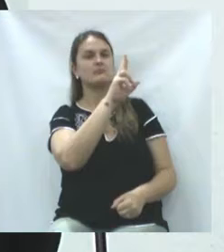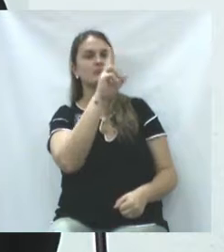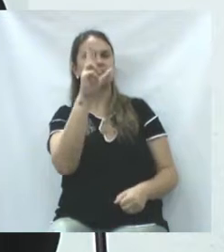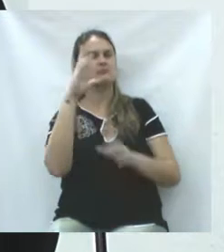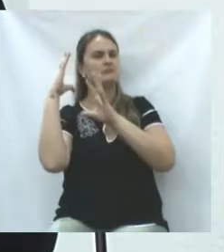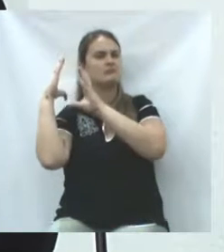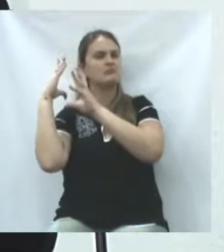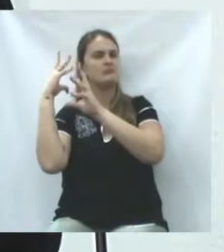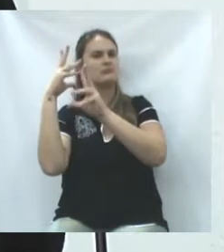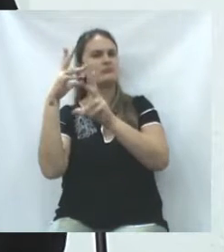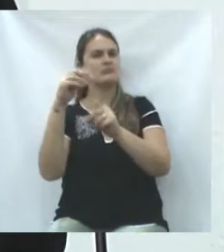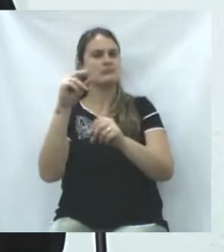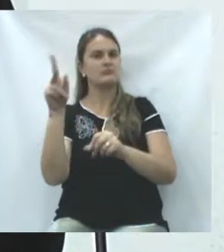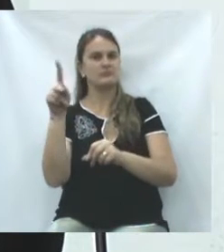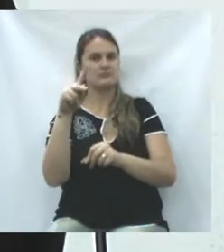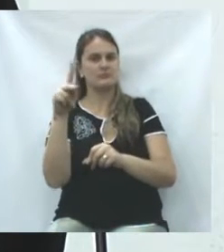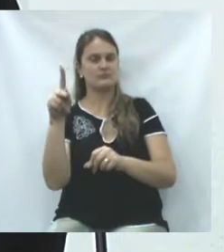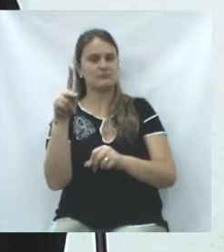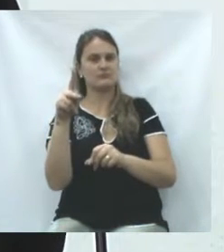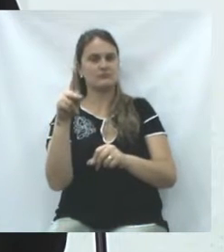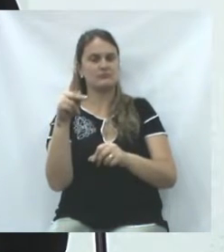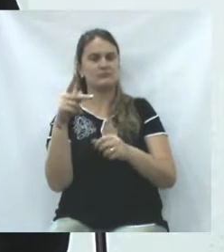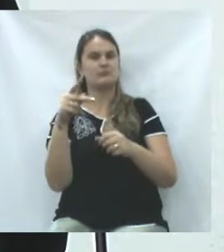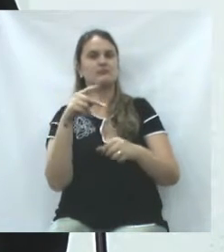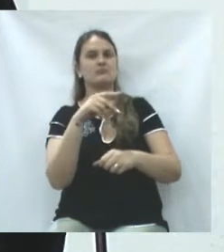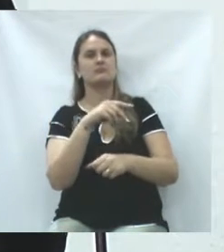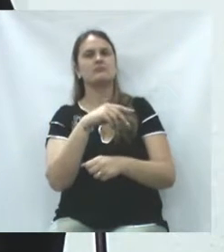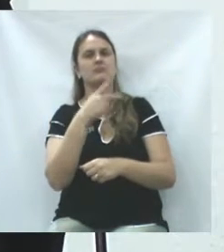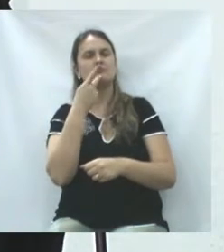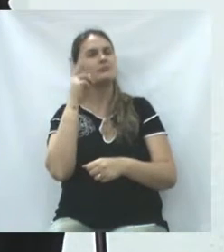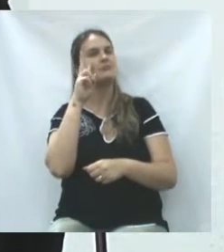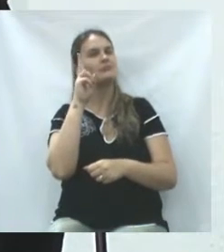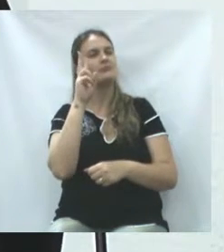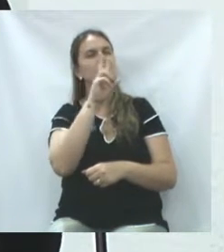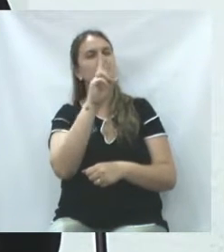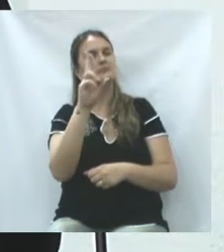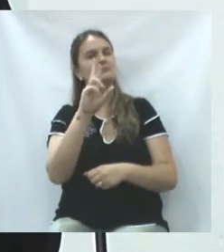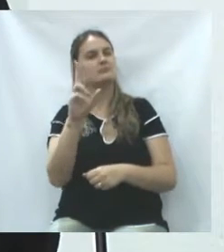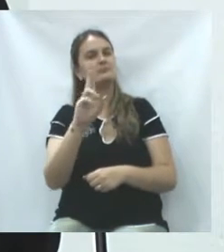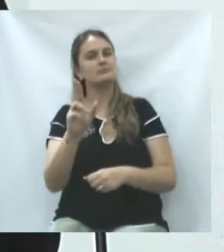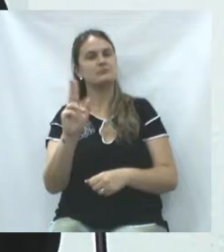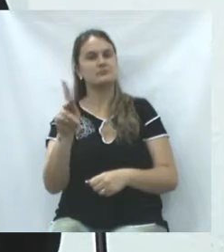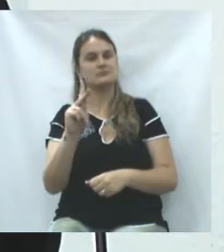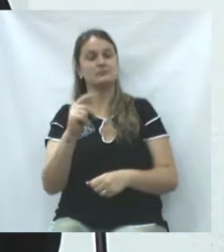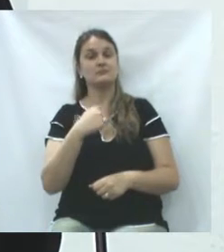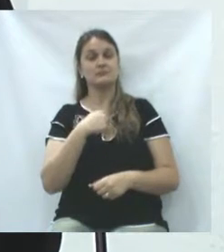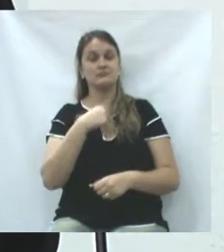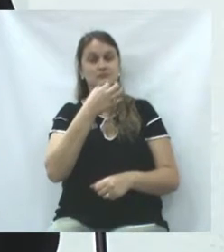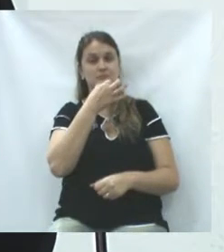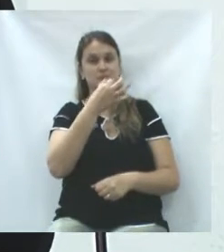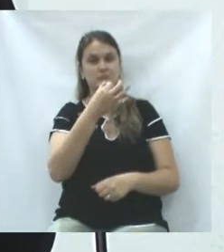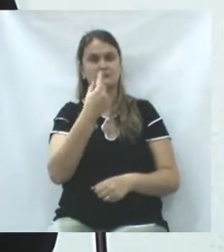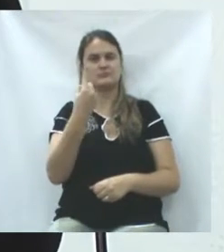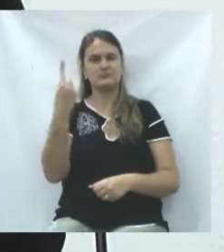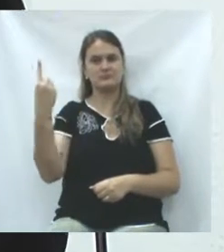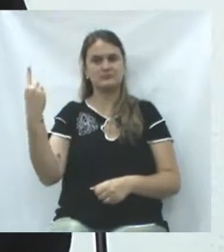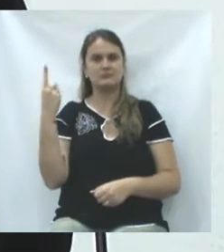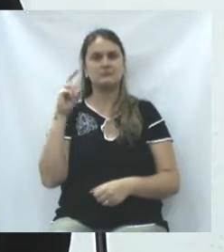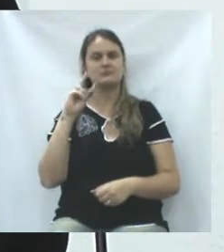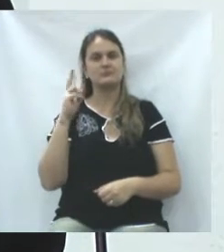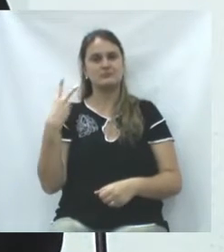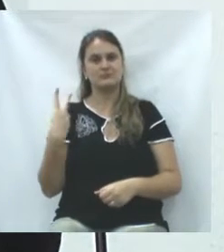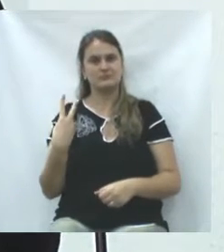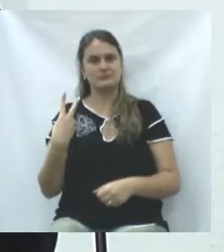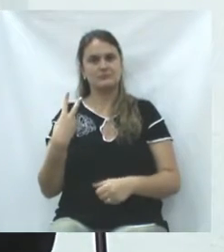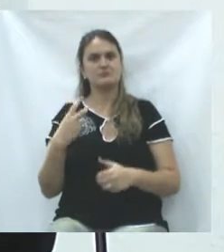o nome de todas as professoras do ensino fundamental dele. E eu acho que cada um de nós